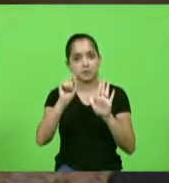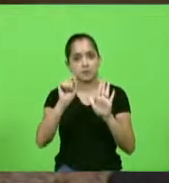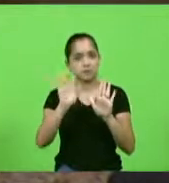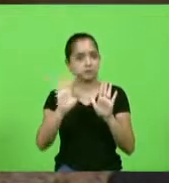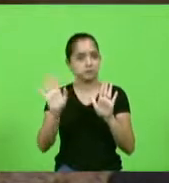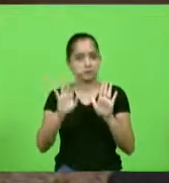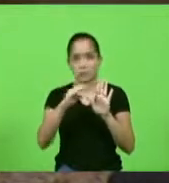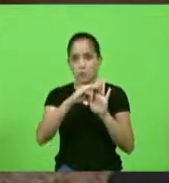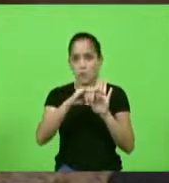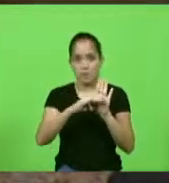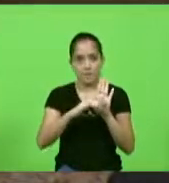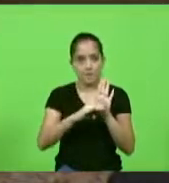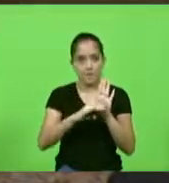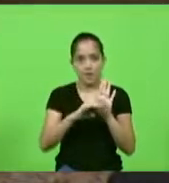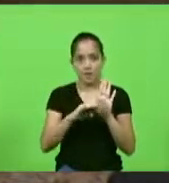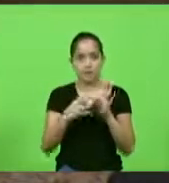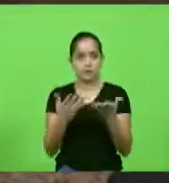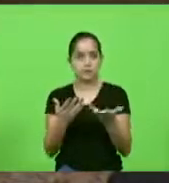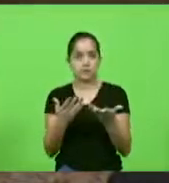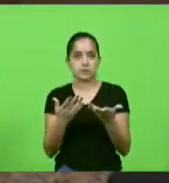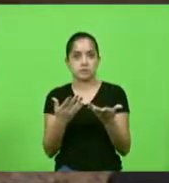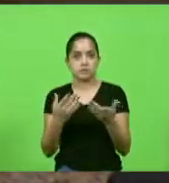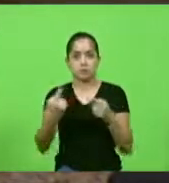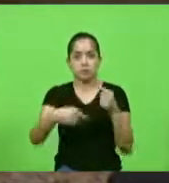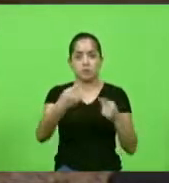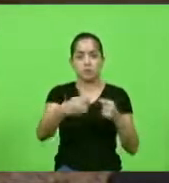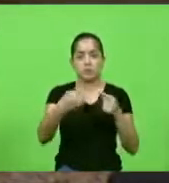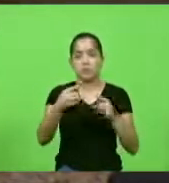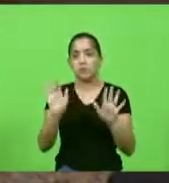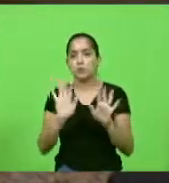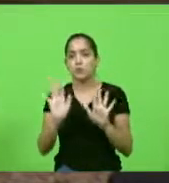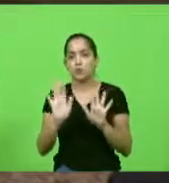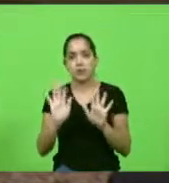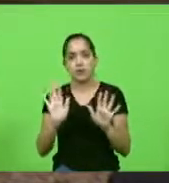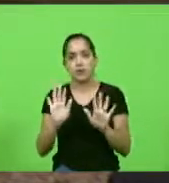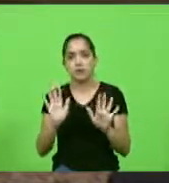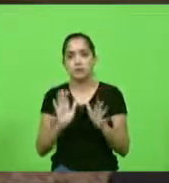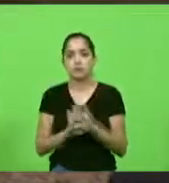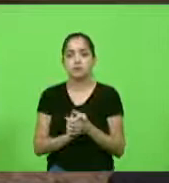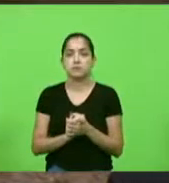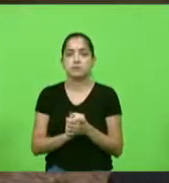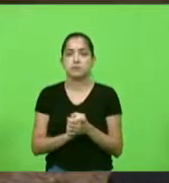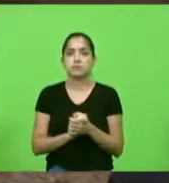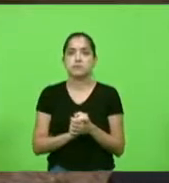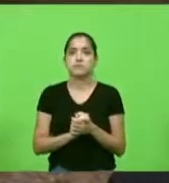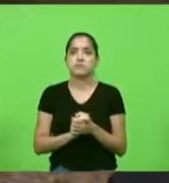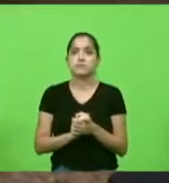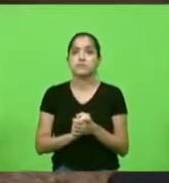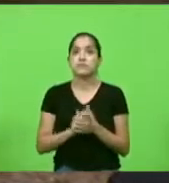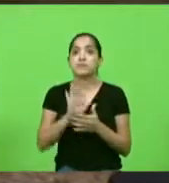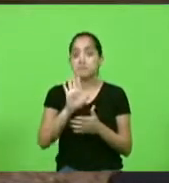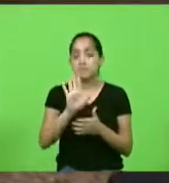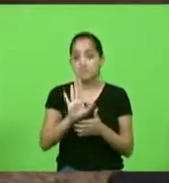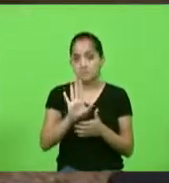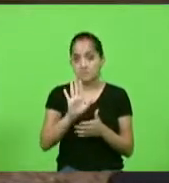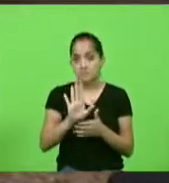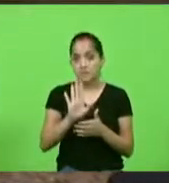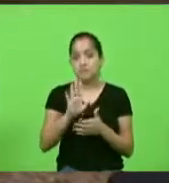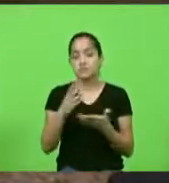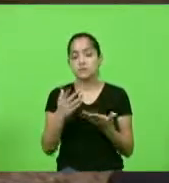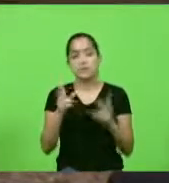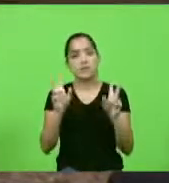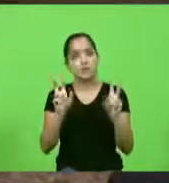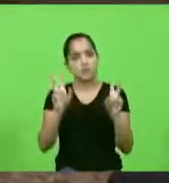é uma pauta muito popular e nem parece dos mais simpáticos àquele que a defende mas é uma pauta